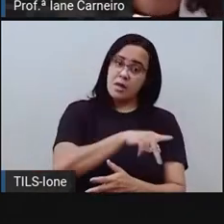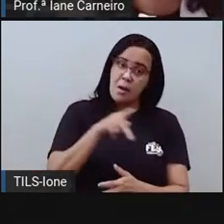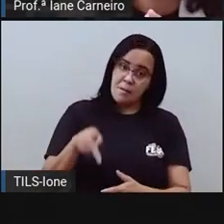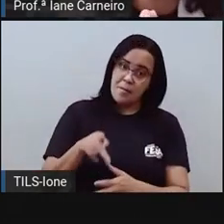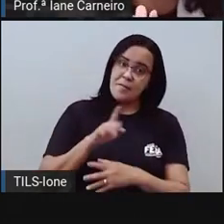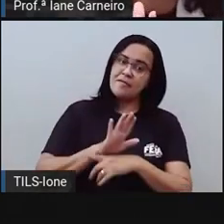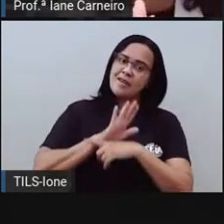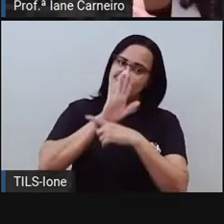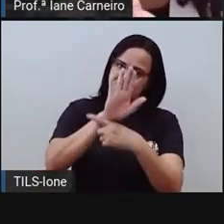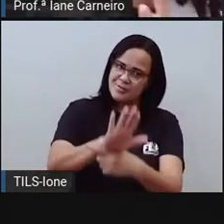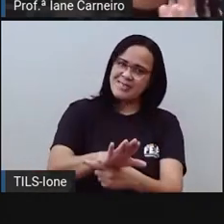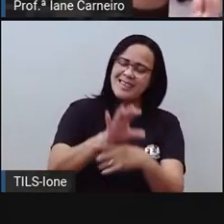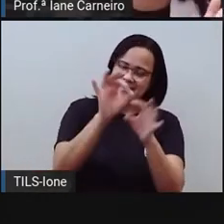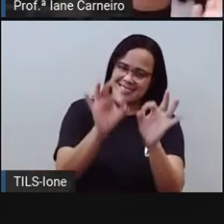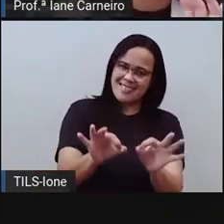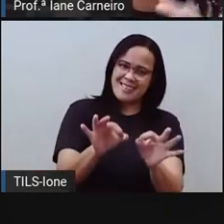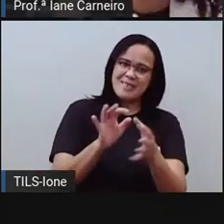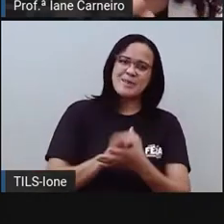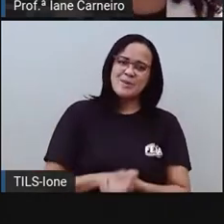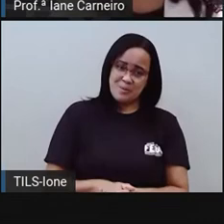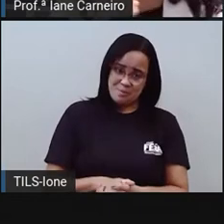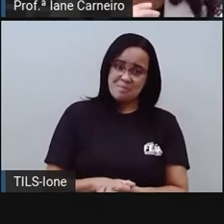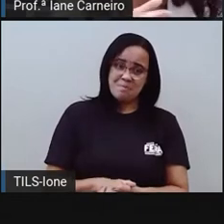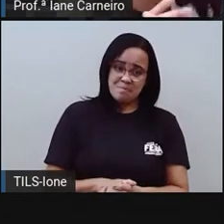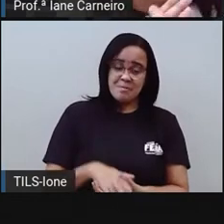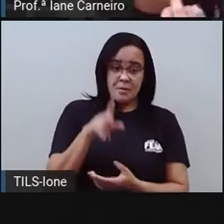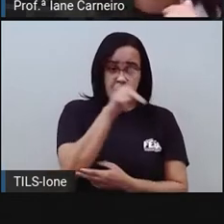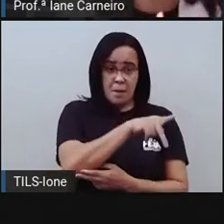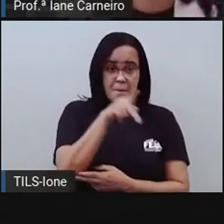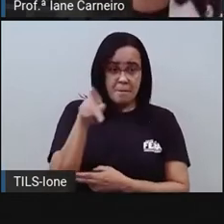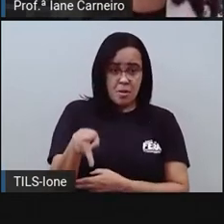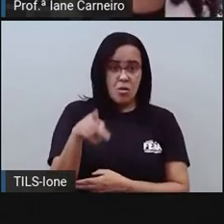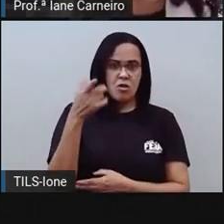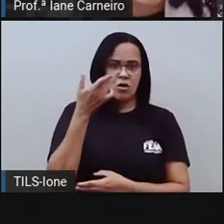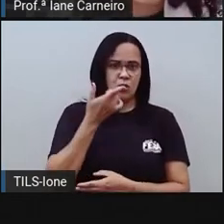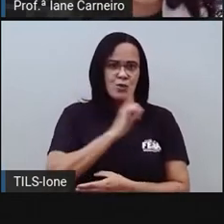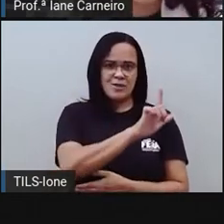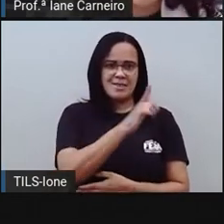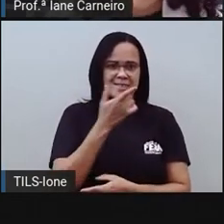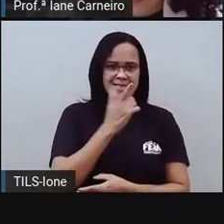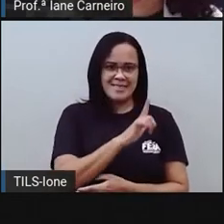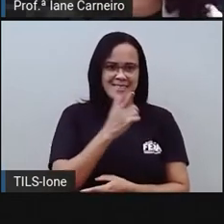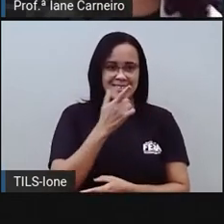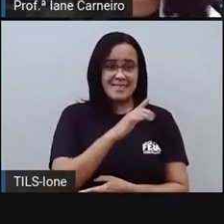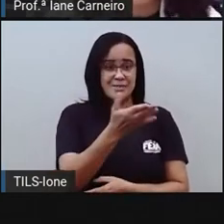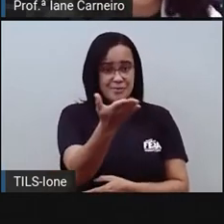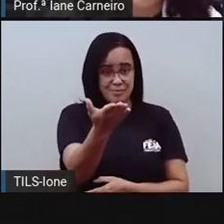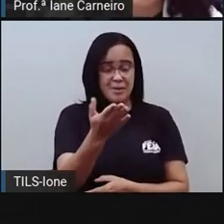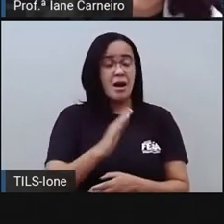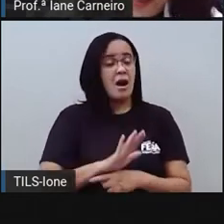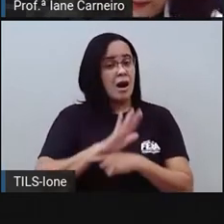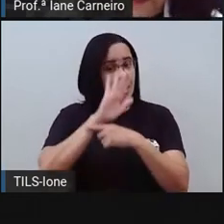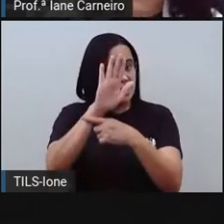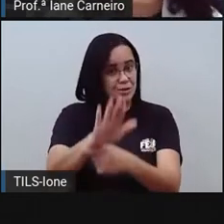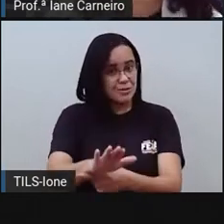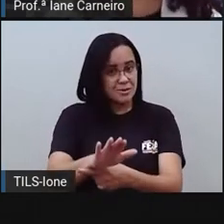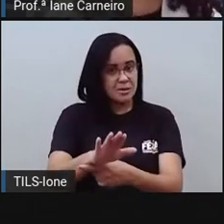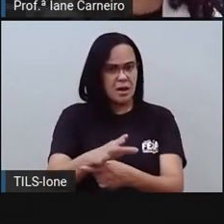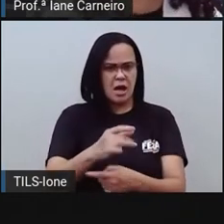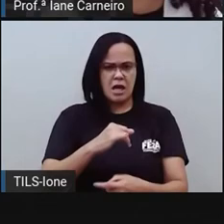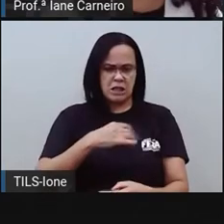ajudar, tá bom? A pró vai conseguir te ajudar a resolver essa situação, pra que você não continue triste, tá certo?